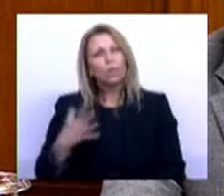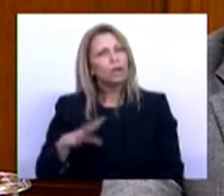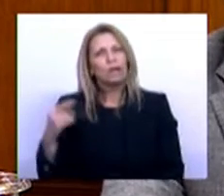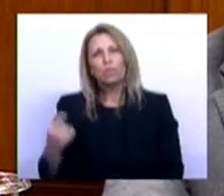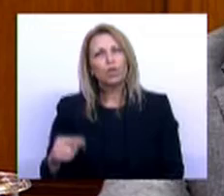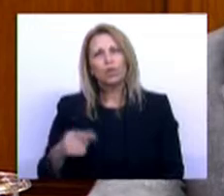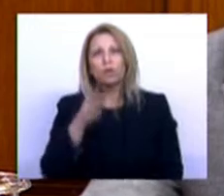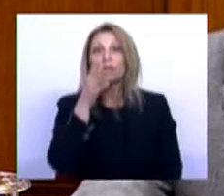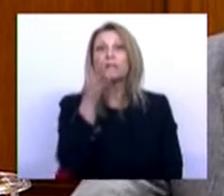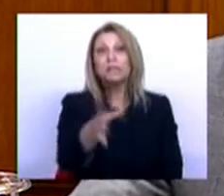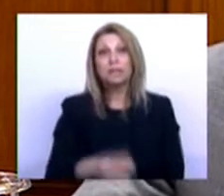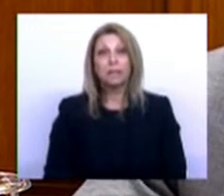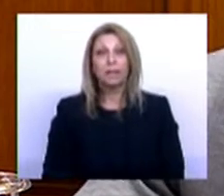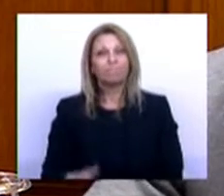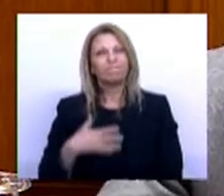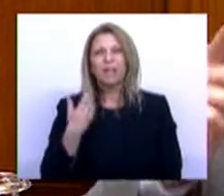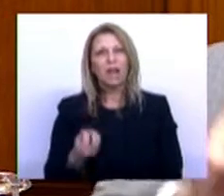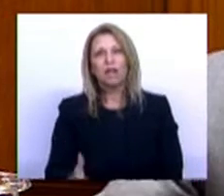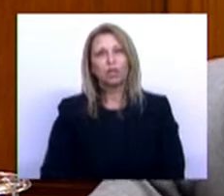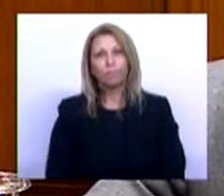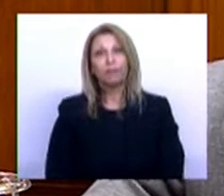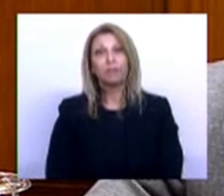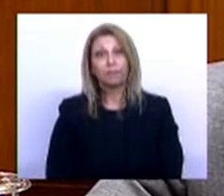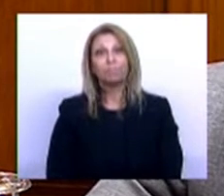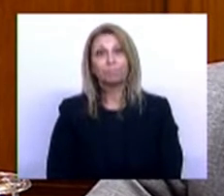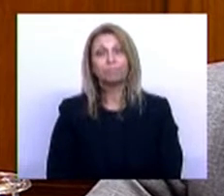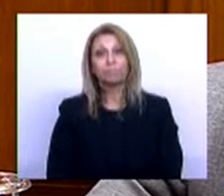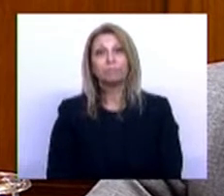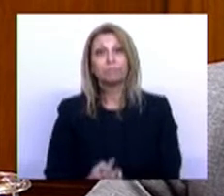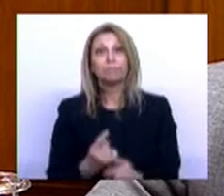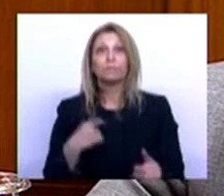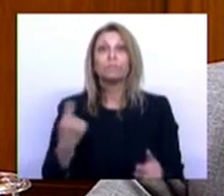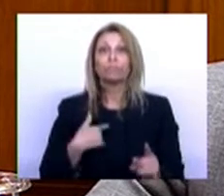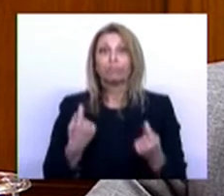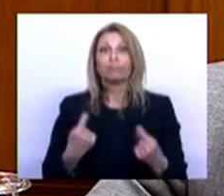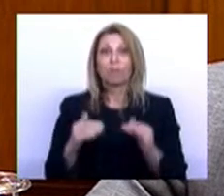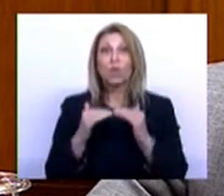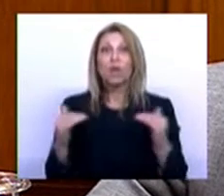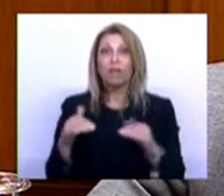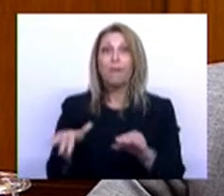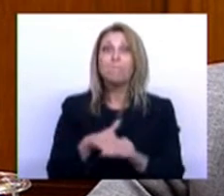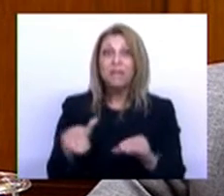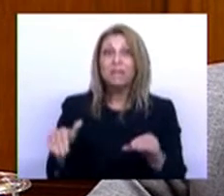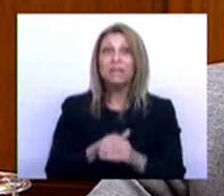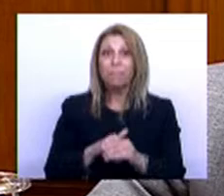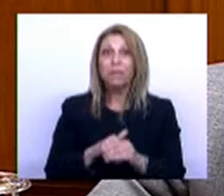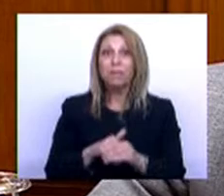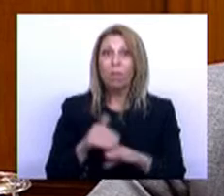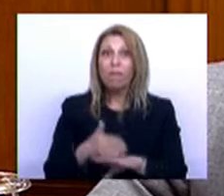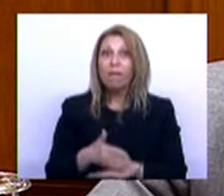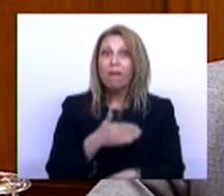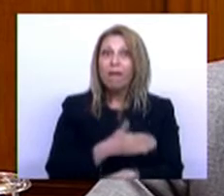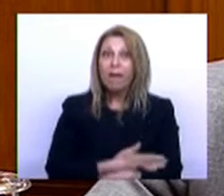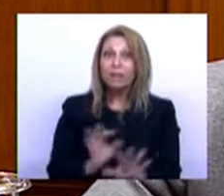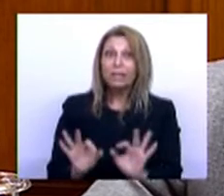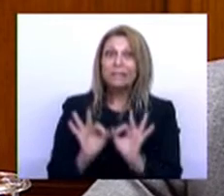dizer que é lastimável porque efetivamente nós tínhamos tido aqui um nível de participação nunca antes havido,